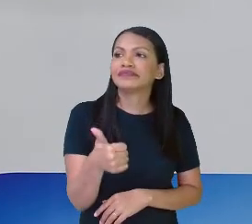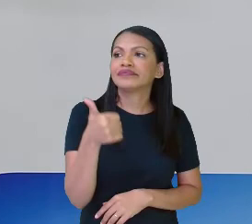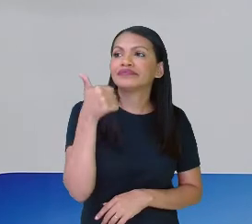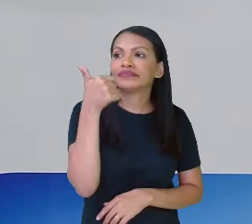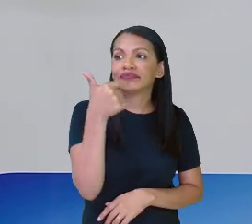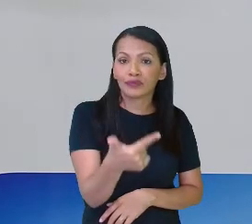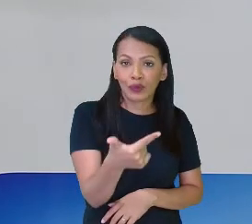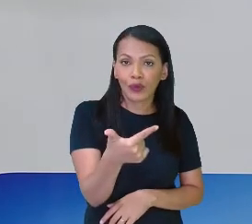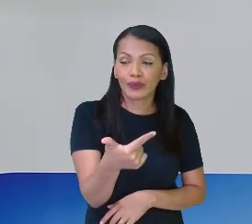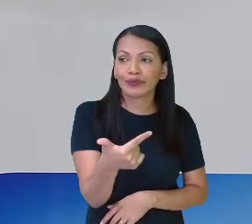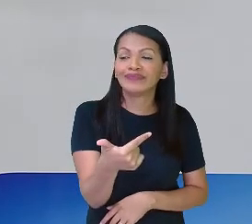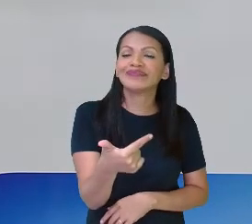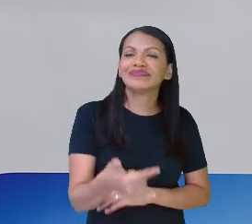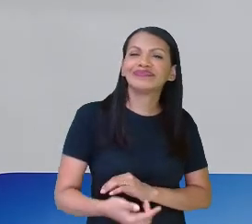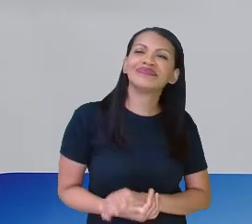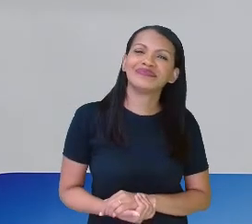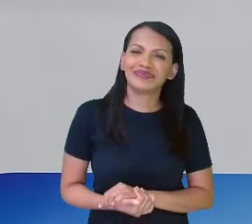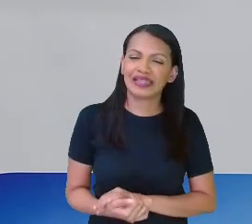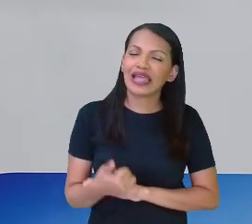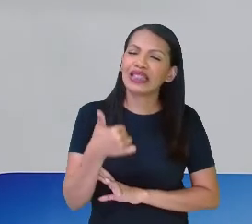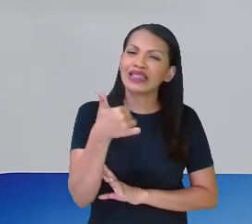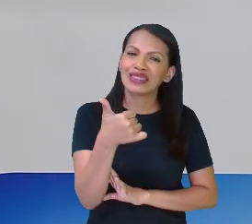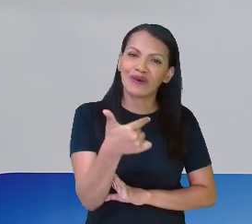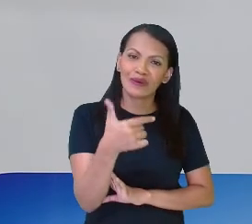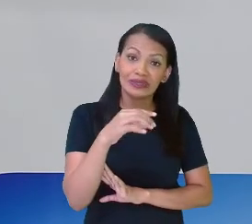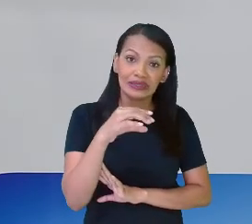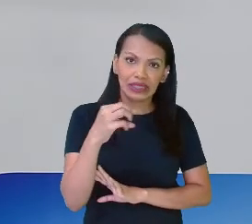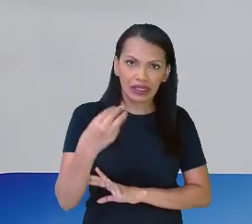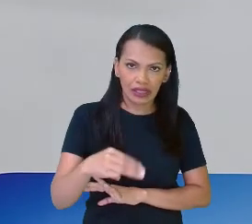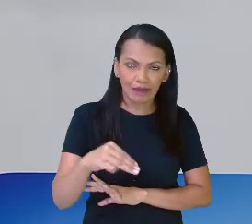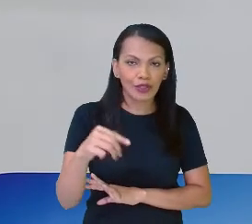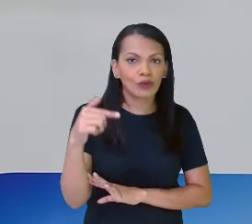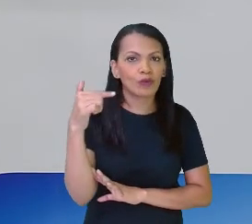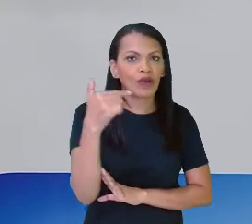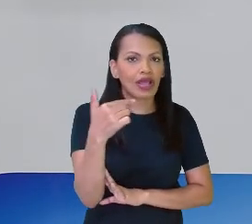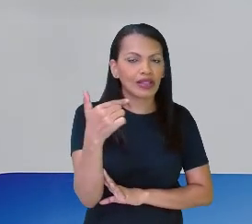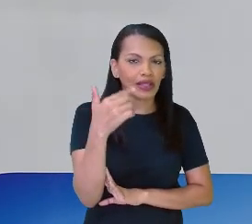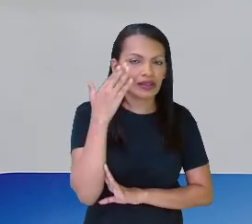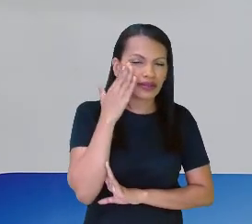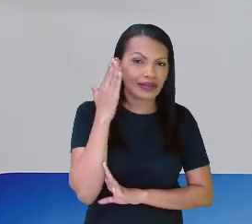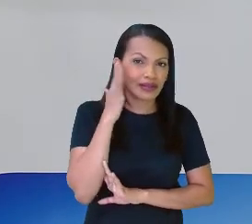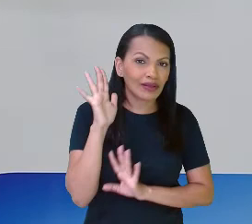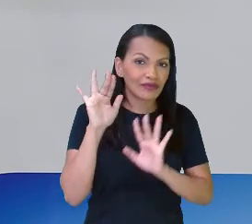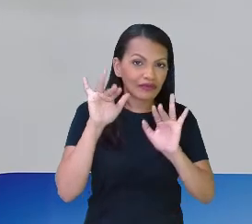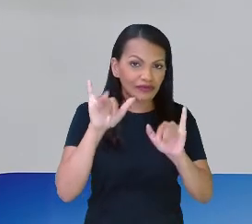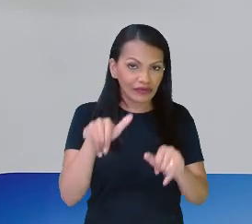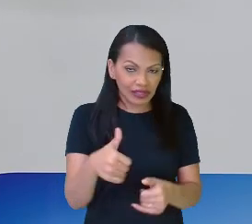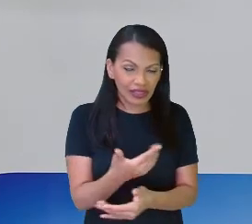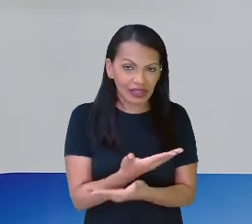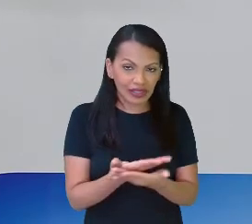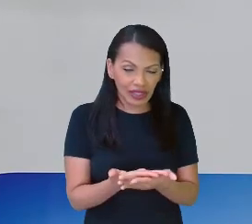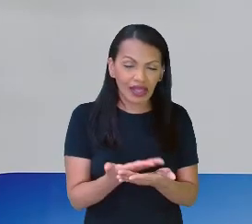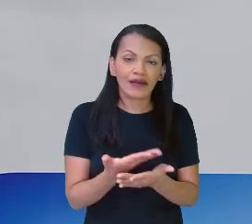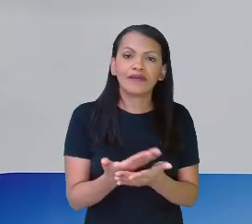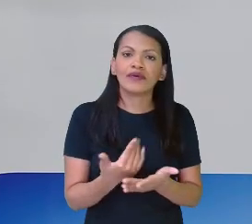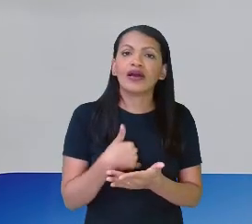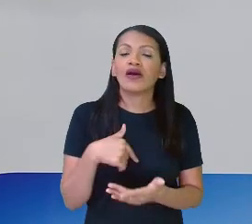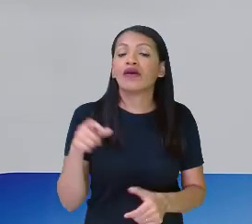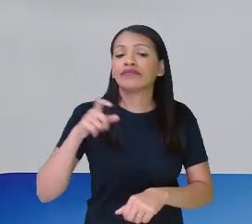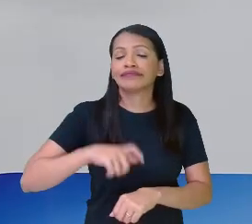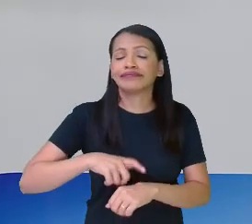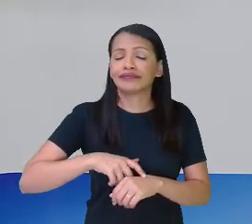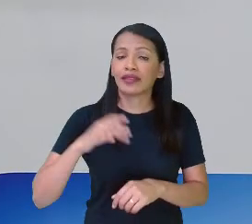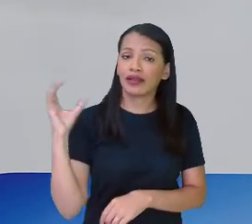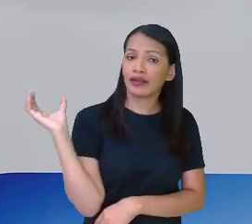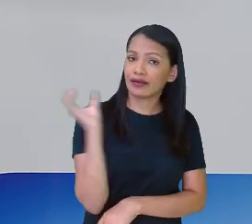eu tenho a área doze centímetros quadrados. E pra gente fechar, porque infelizmente o meu tempo hoje voou,